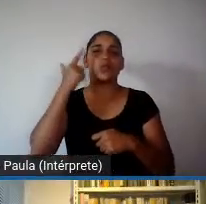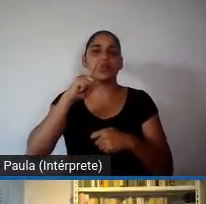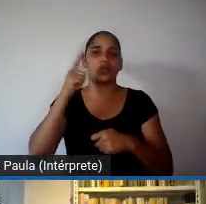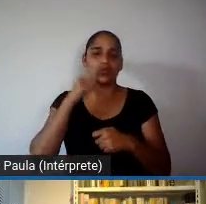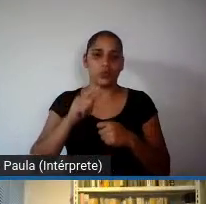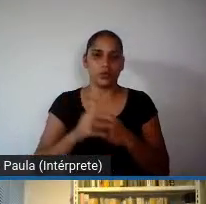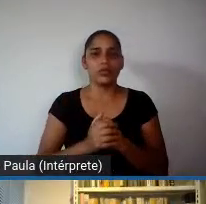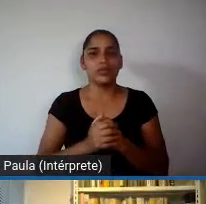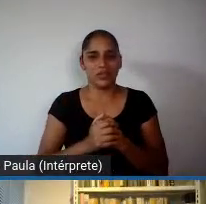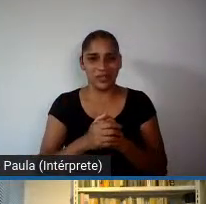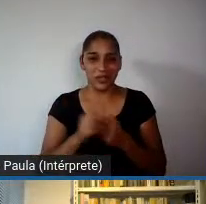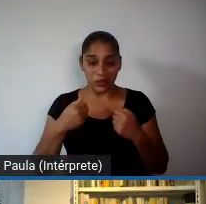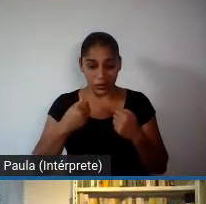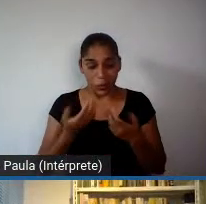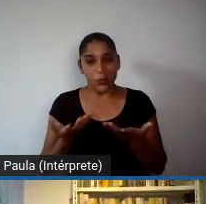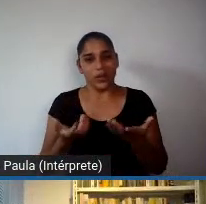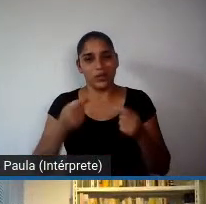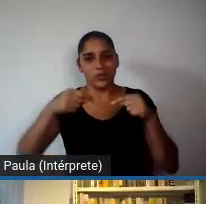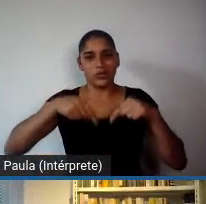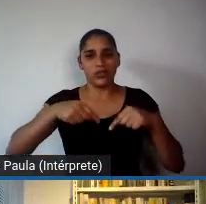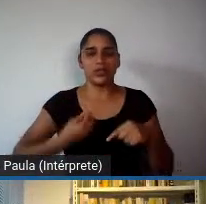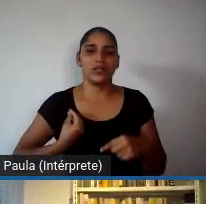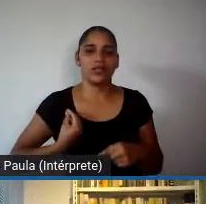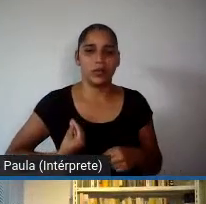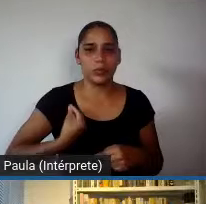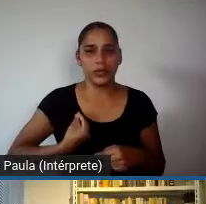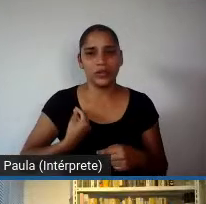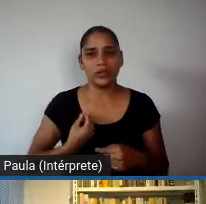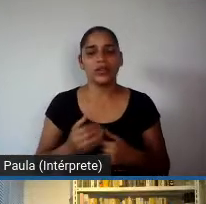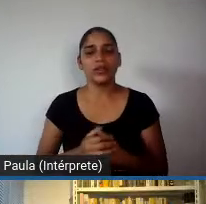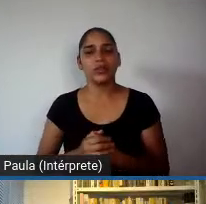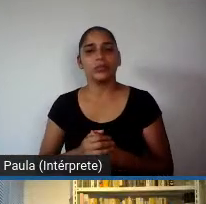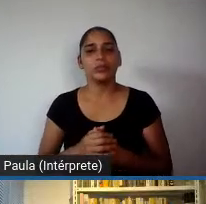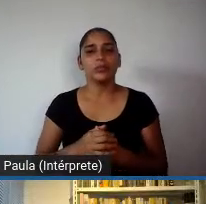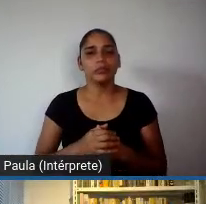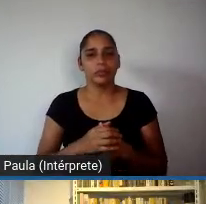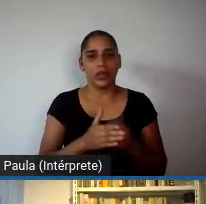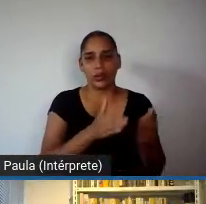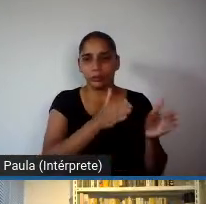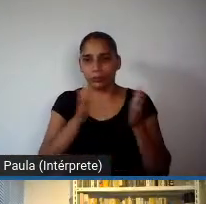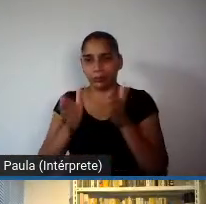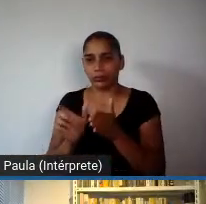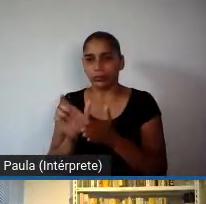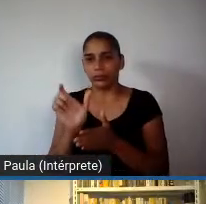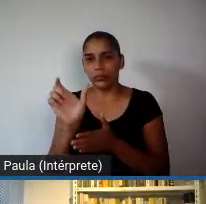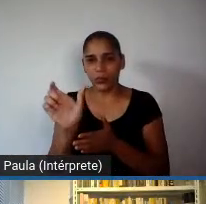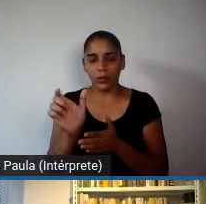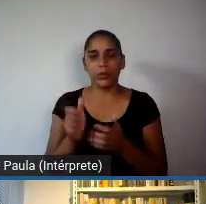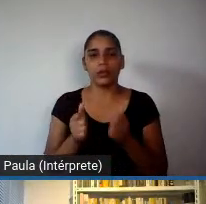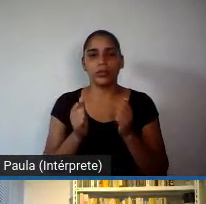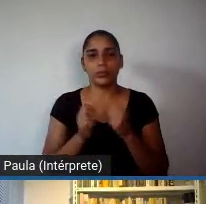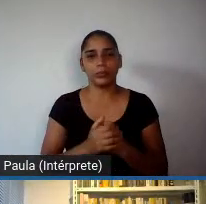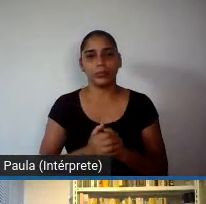que estamos aqui com ele, e sem mais delongas, então, eu passo a palavra para o Carlos Gadelha,